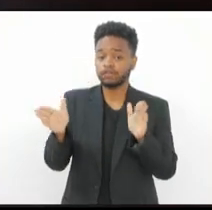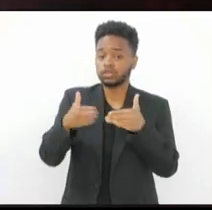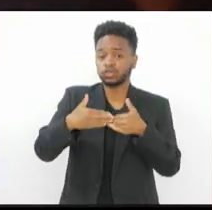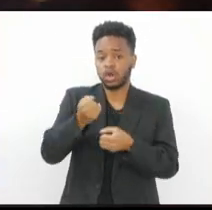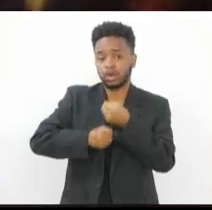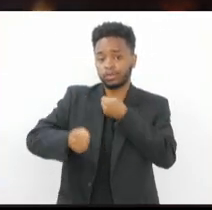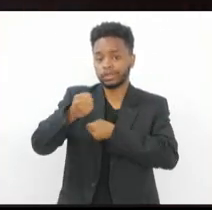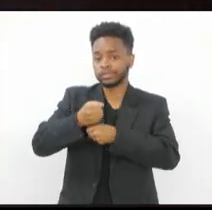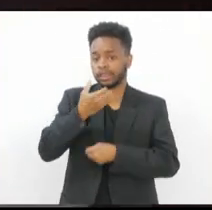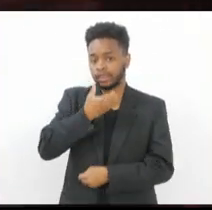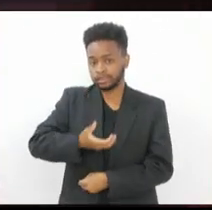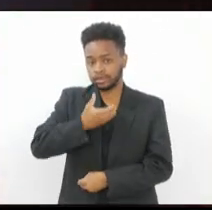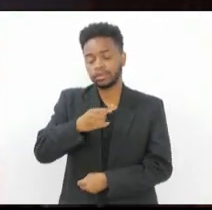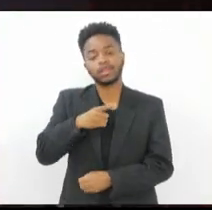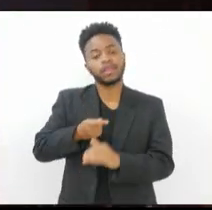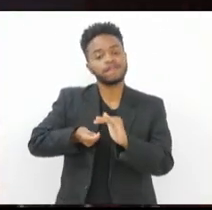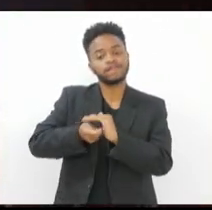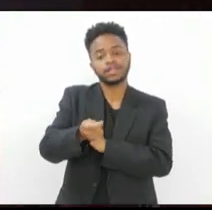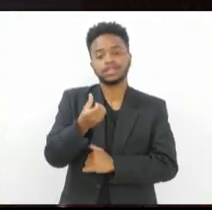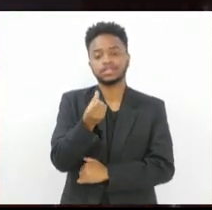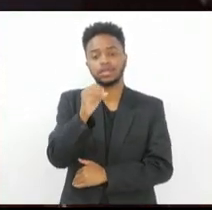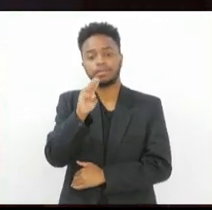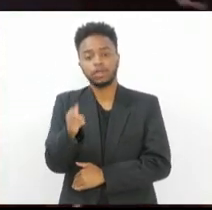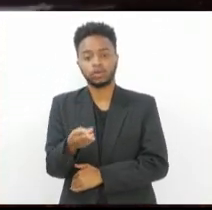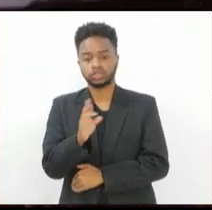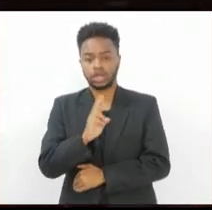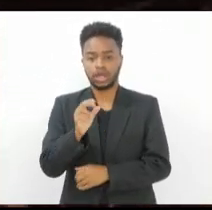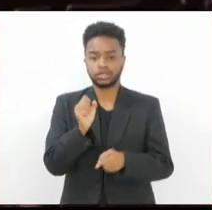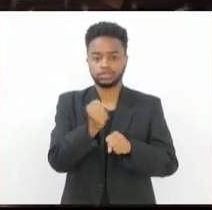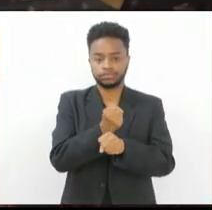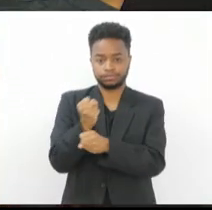reformas contaram com investimento de 6 milhões de reais.